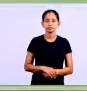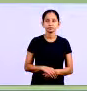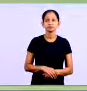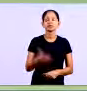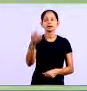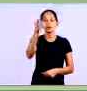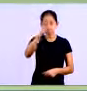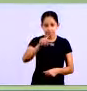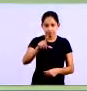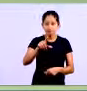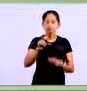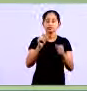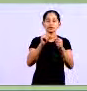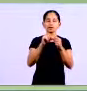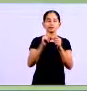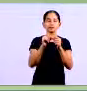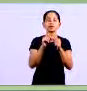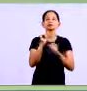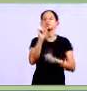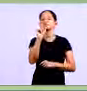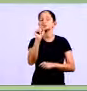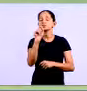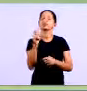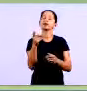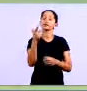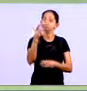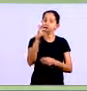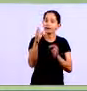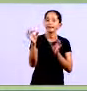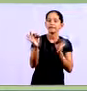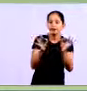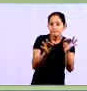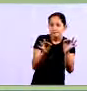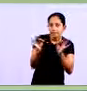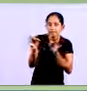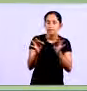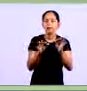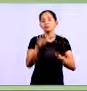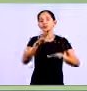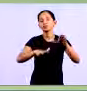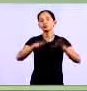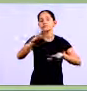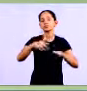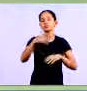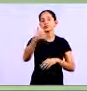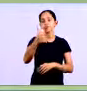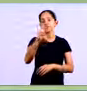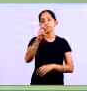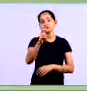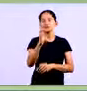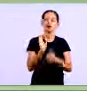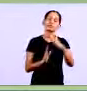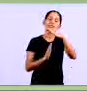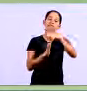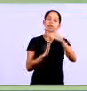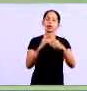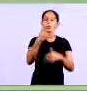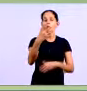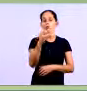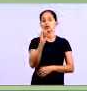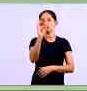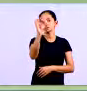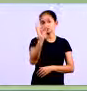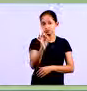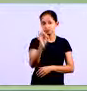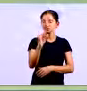novamente né a formação de estoque é onerosa uma vez que representa de 25 a 40% dos custos totais da organização dependendo do